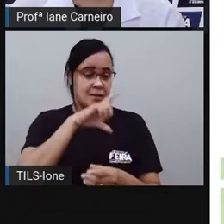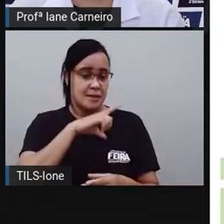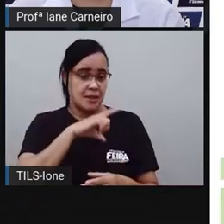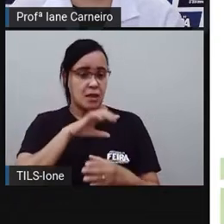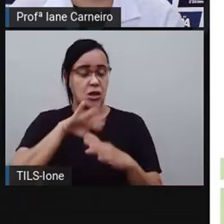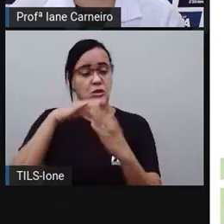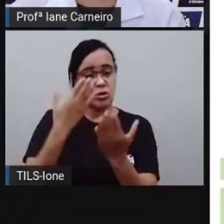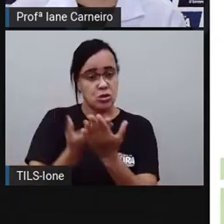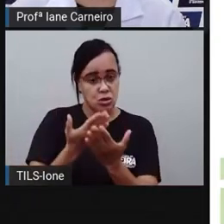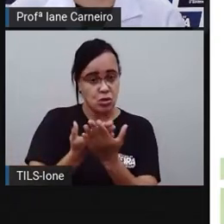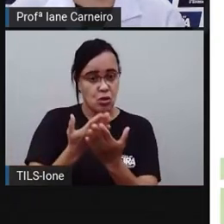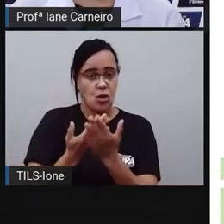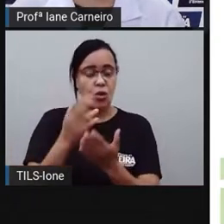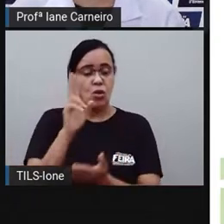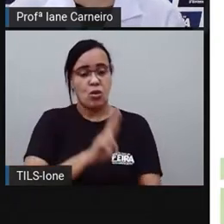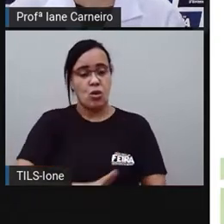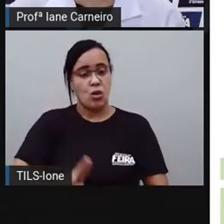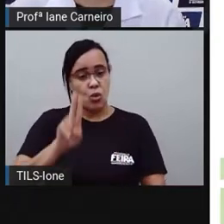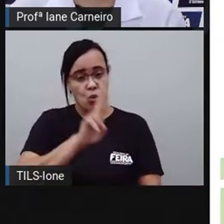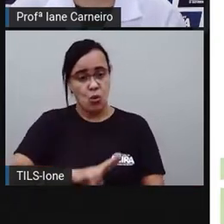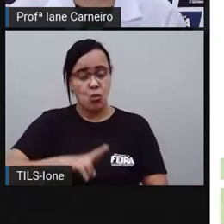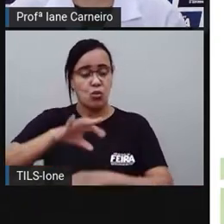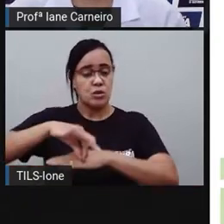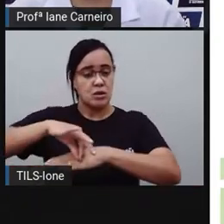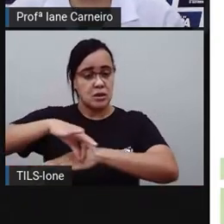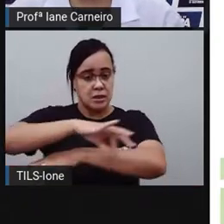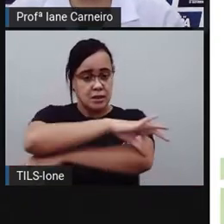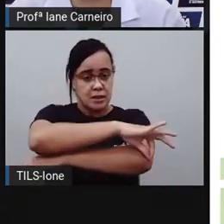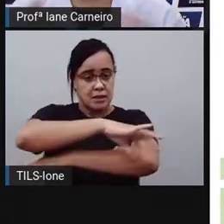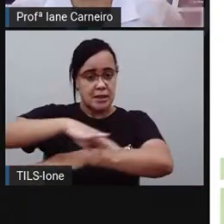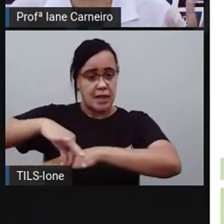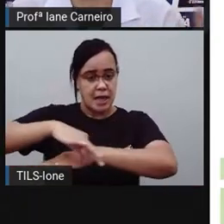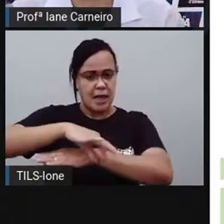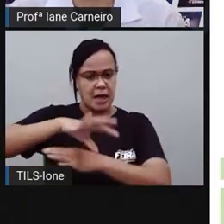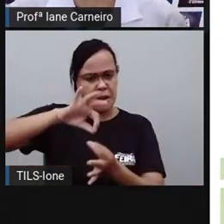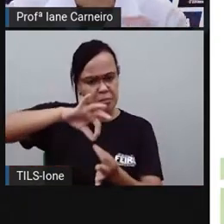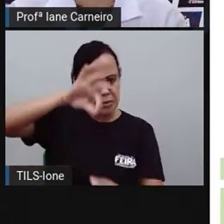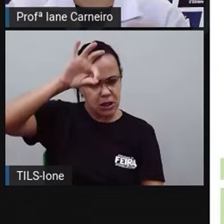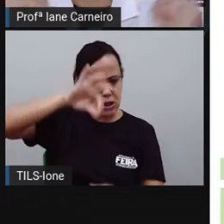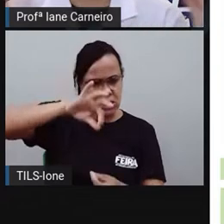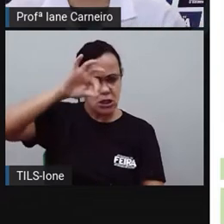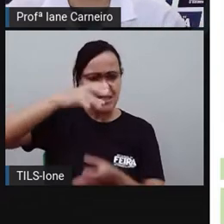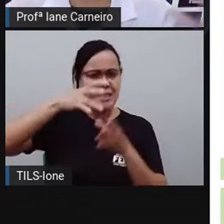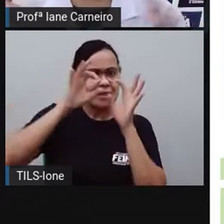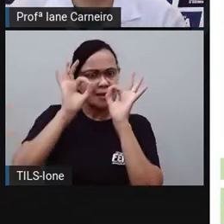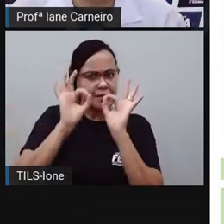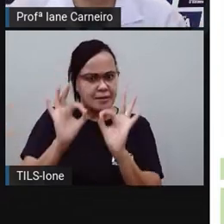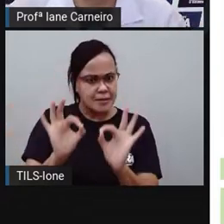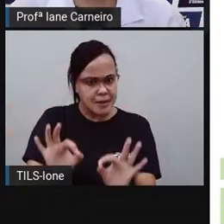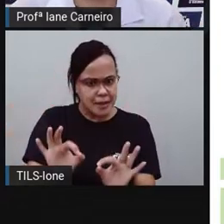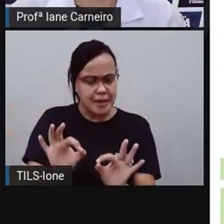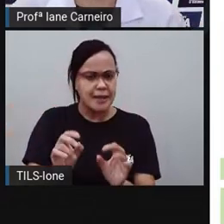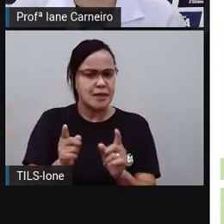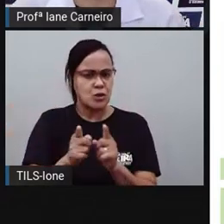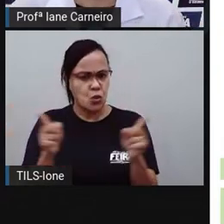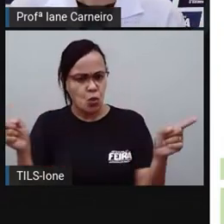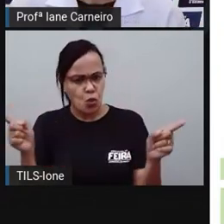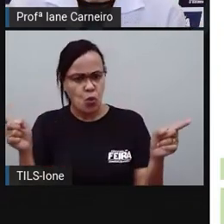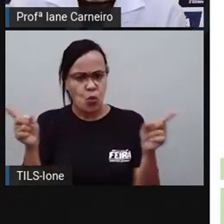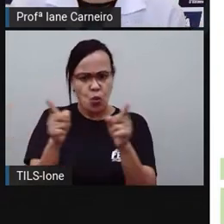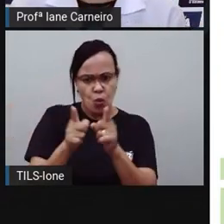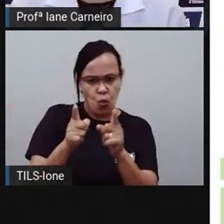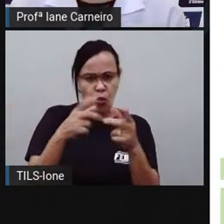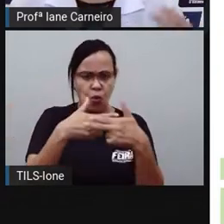usam as réguas, que servem para a gente medir com exatidão os tamanhos de pequenos objetos, né?